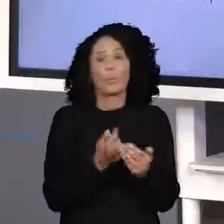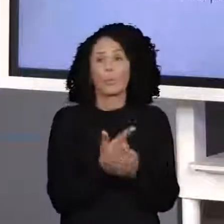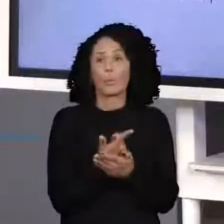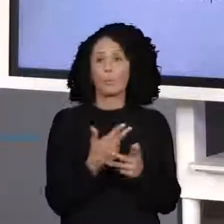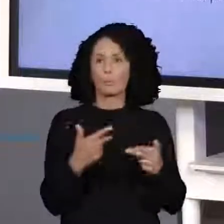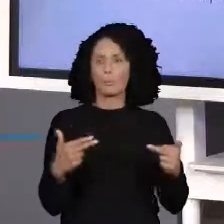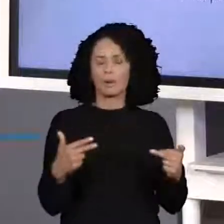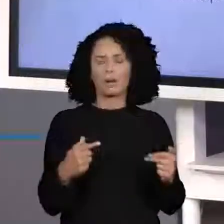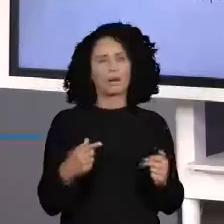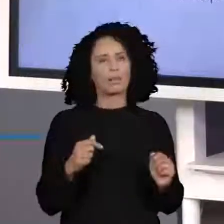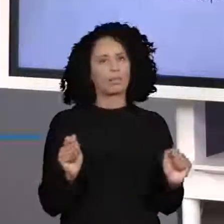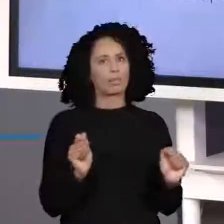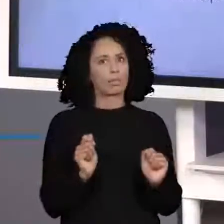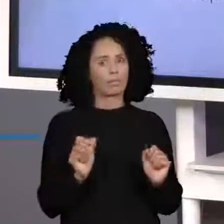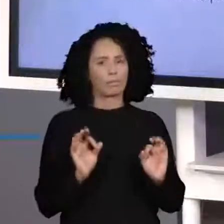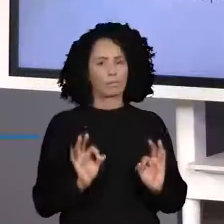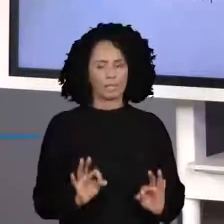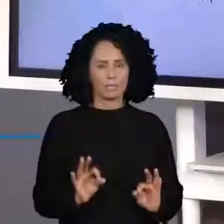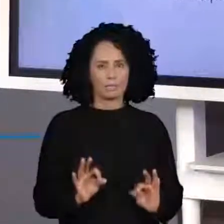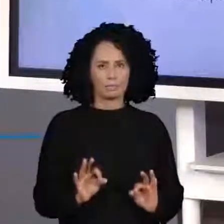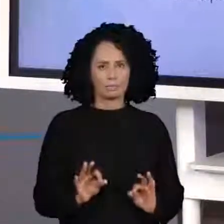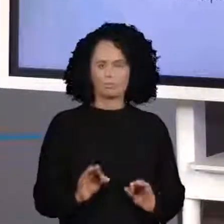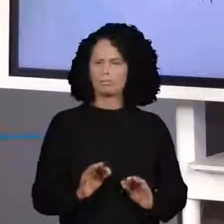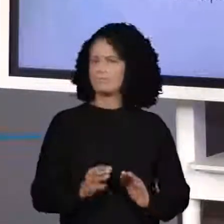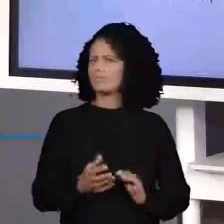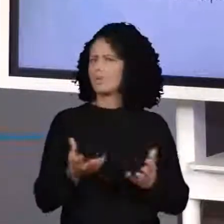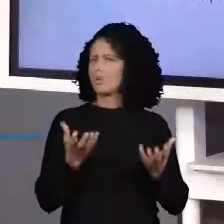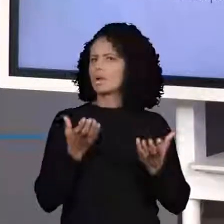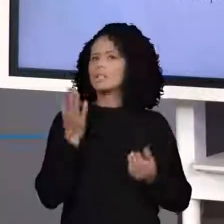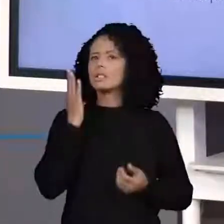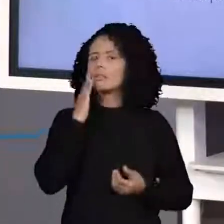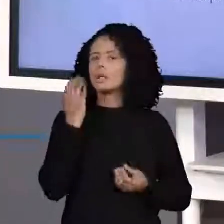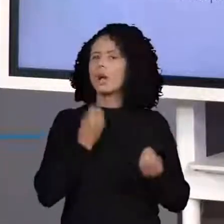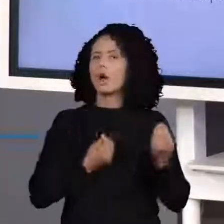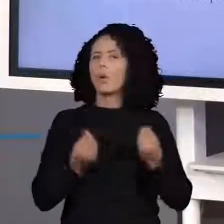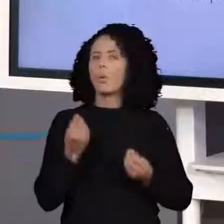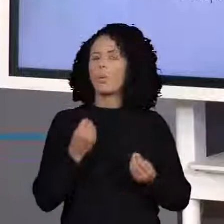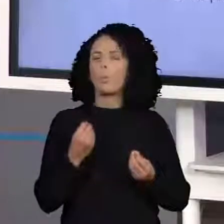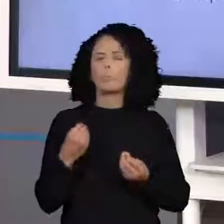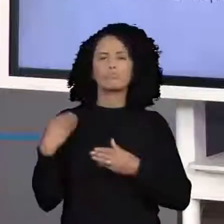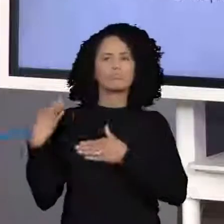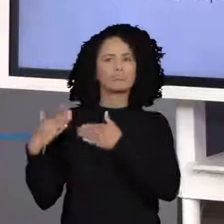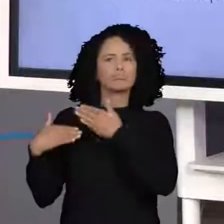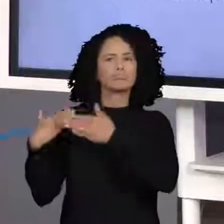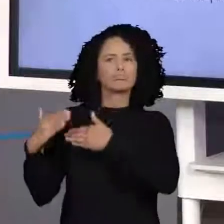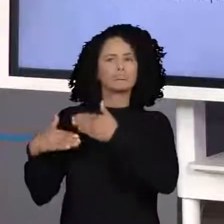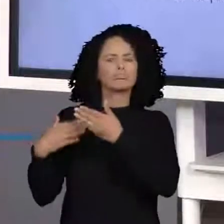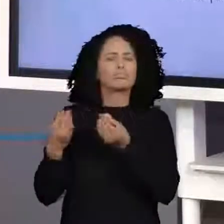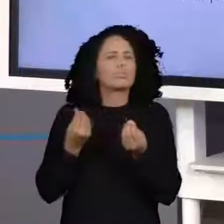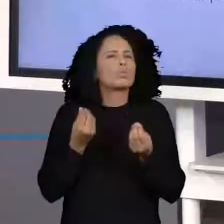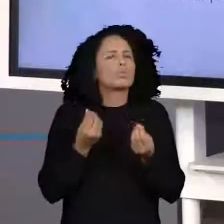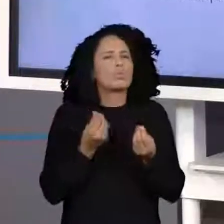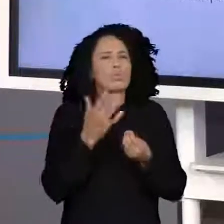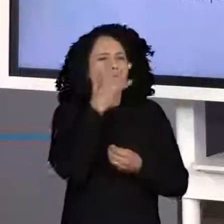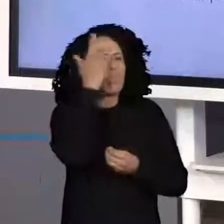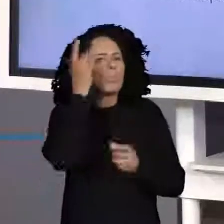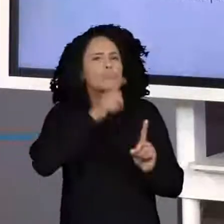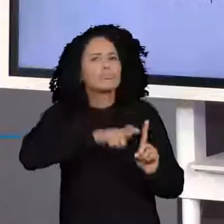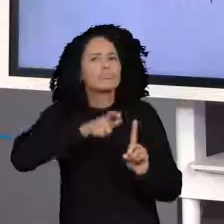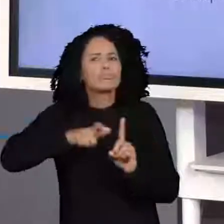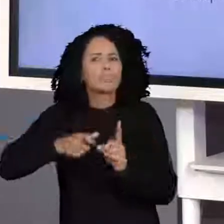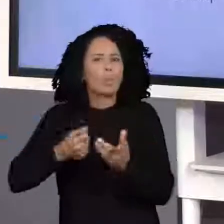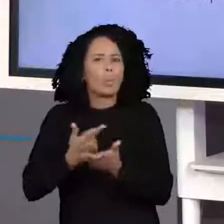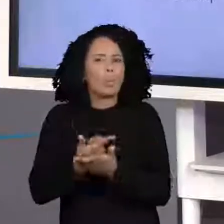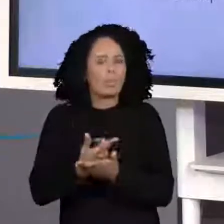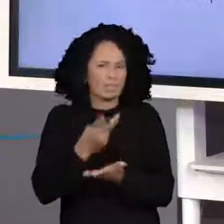de comprar, eu gosto de comprar. Mas como será que esse processo de compra na história? Será que sempre comprou